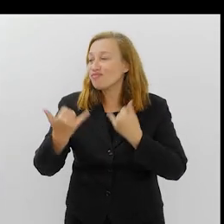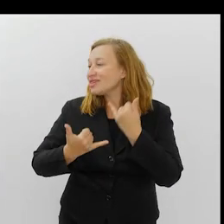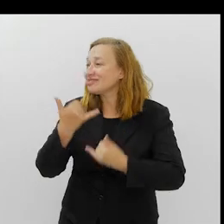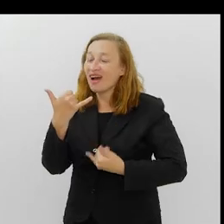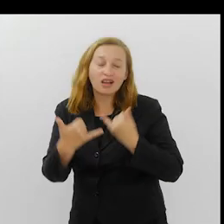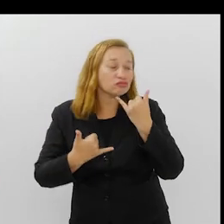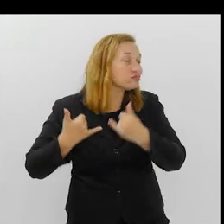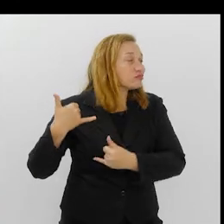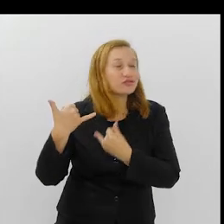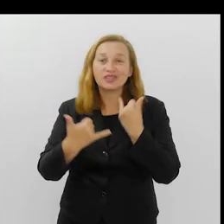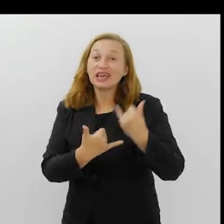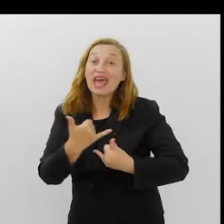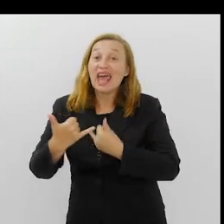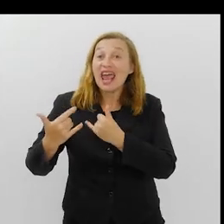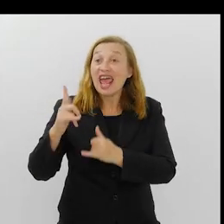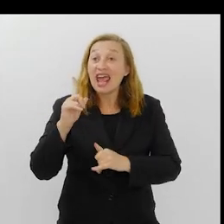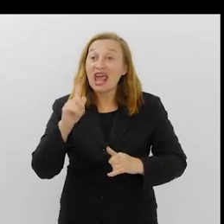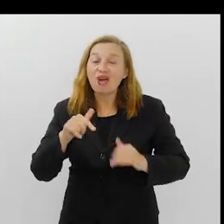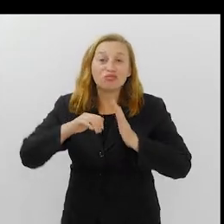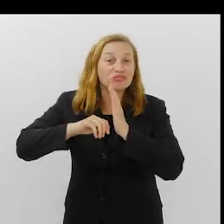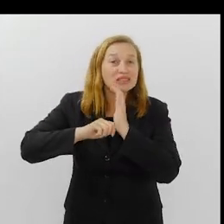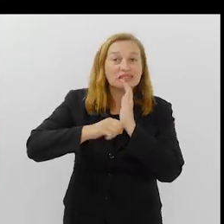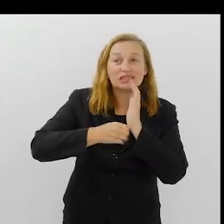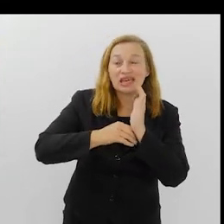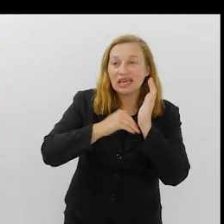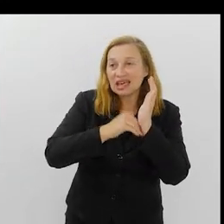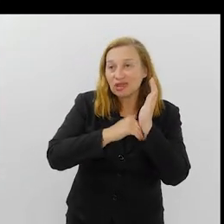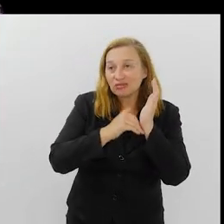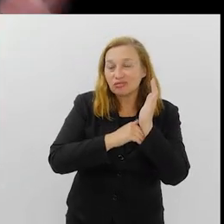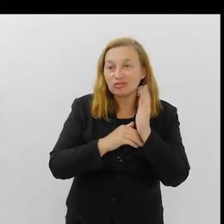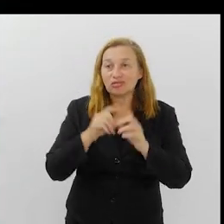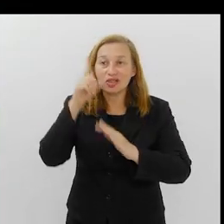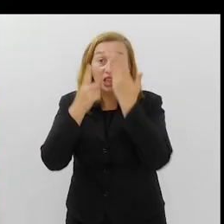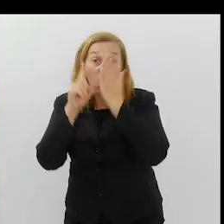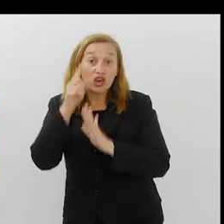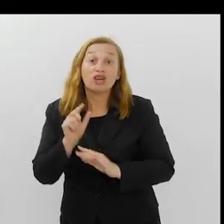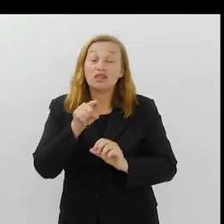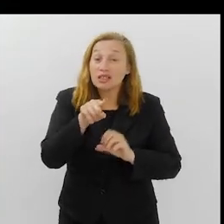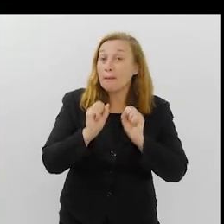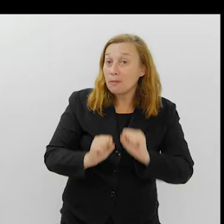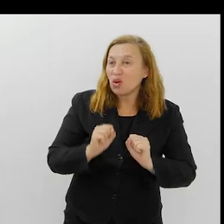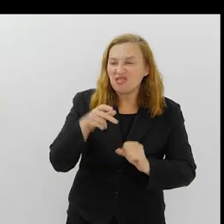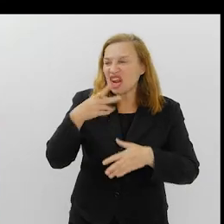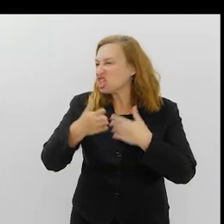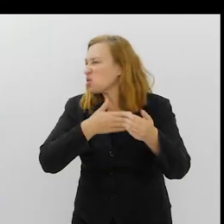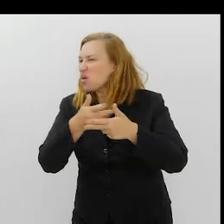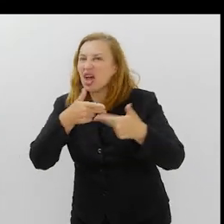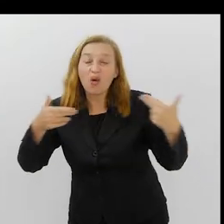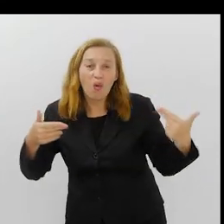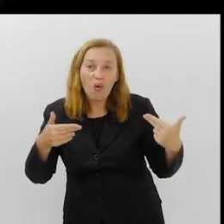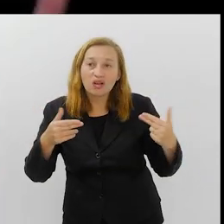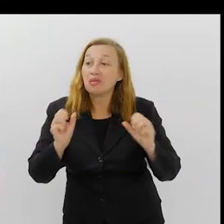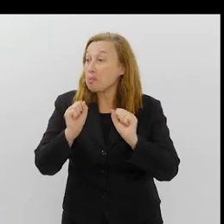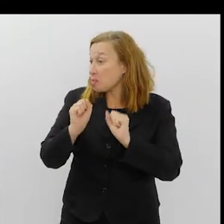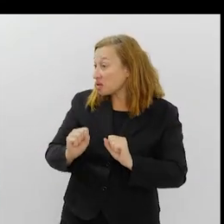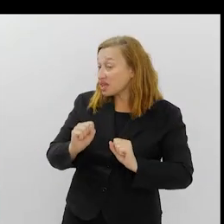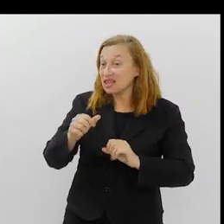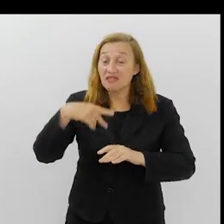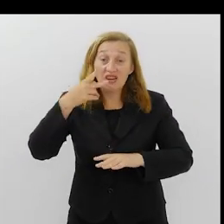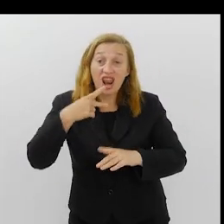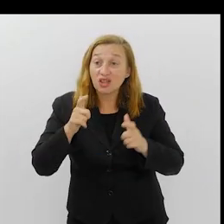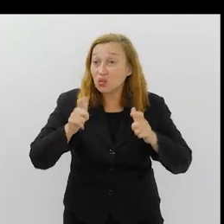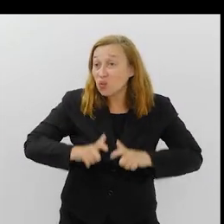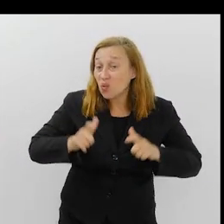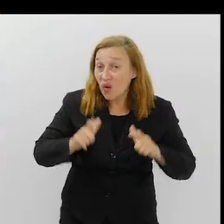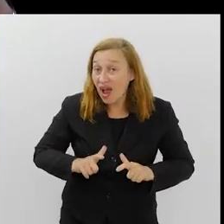Falam brincando. Eu acho que esse é que o segredo do carnaval. É um momento em você pode falar do que você quiser ou do que puder ser falado,